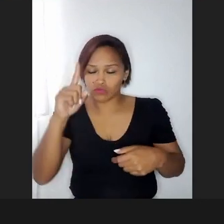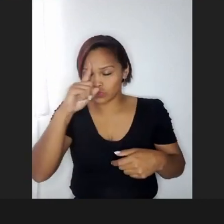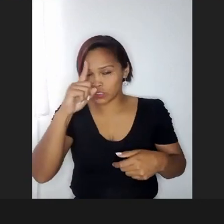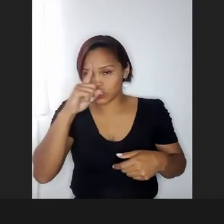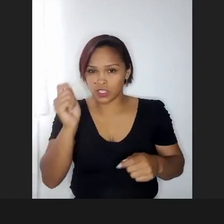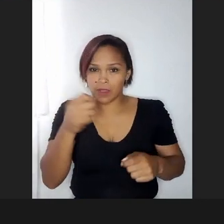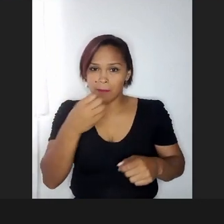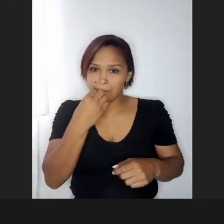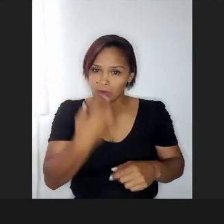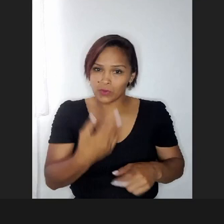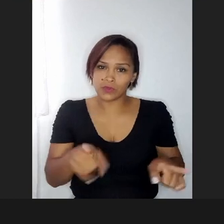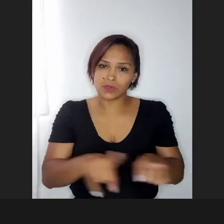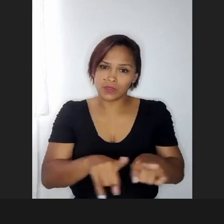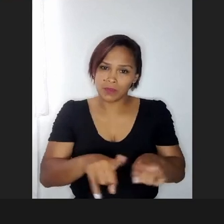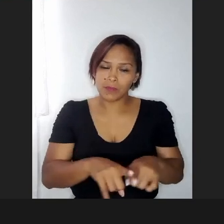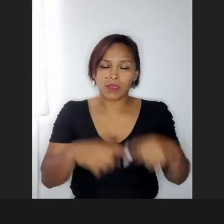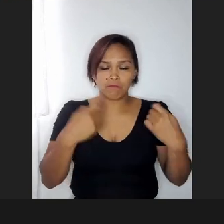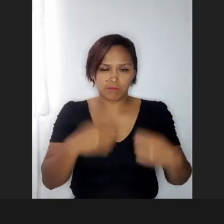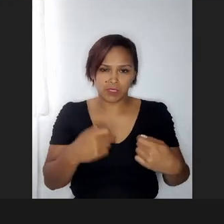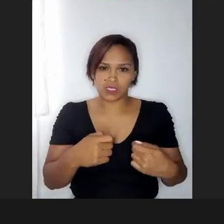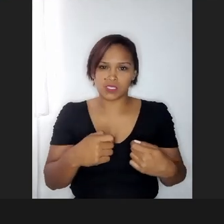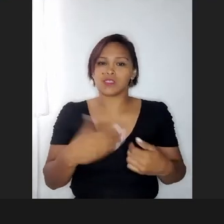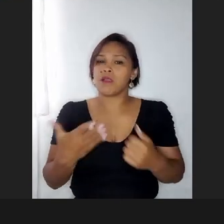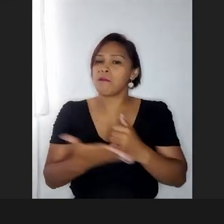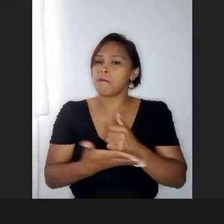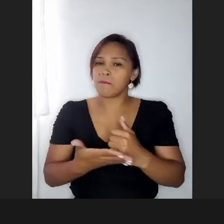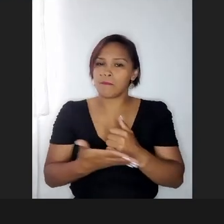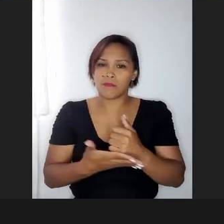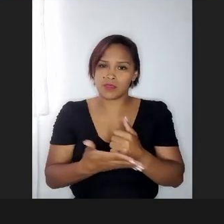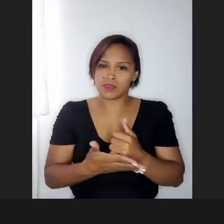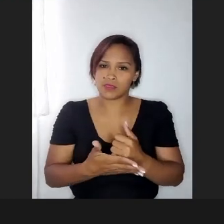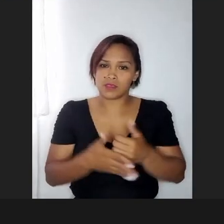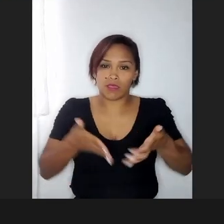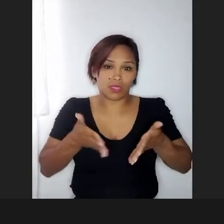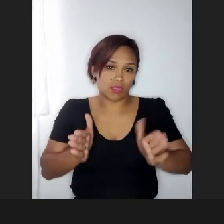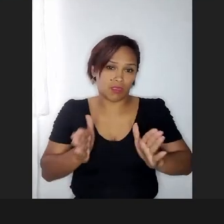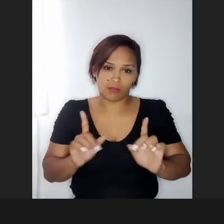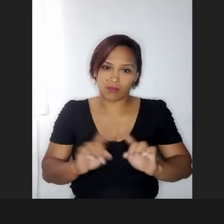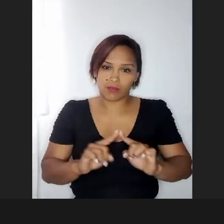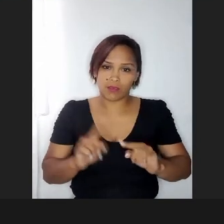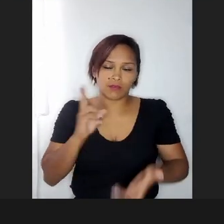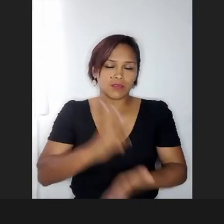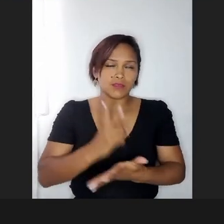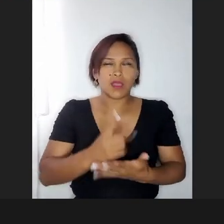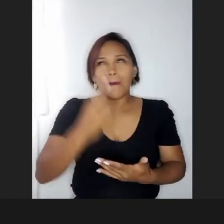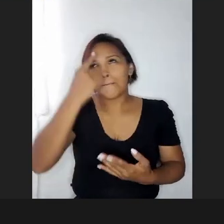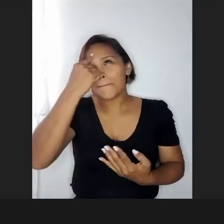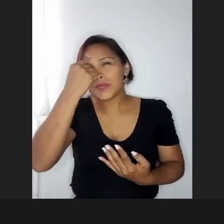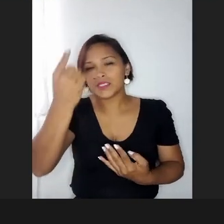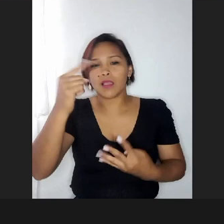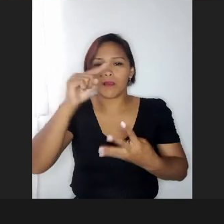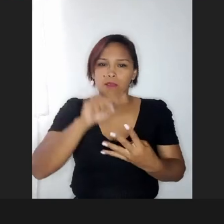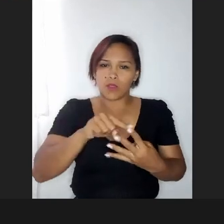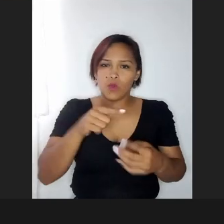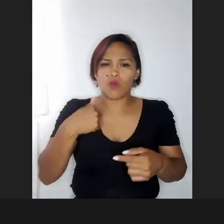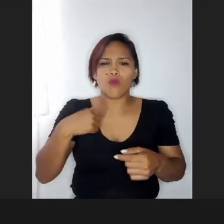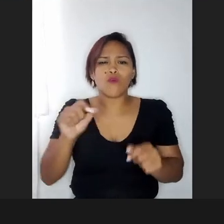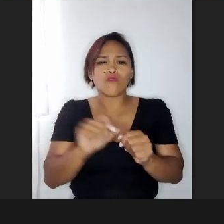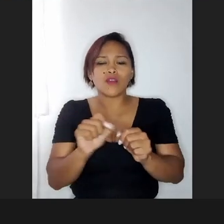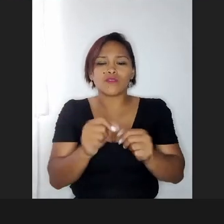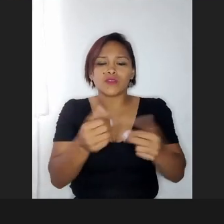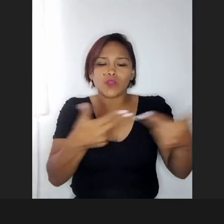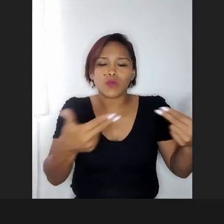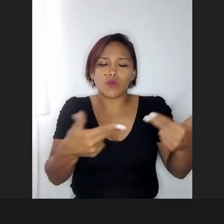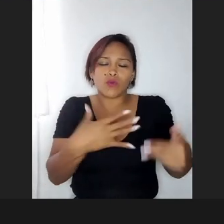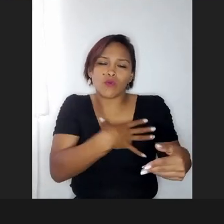também é uma necessidade básica e inata, então, sempre a gente pensar nisso, quando a gente vai agir com os nossos filhos,